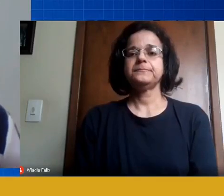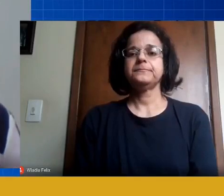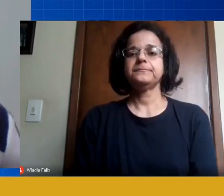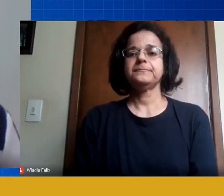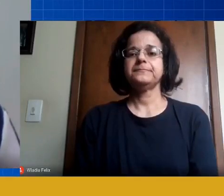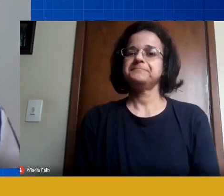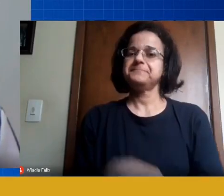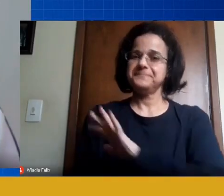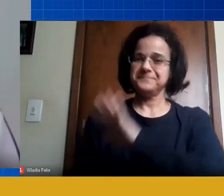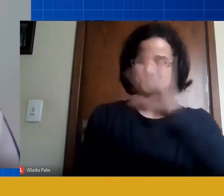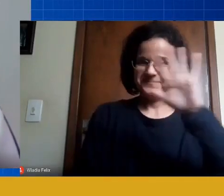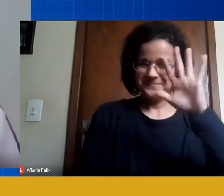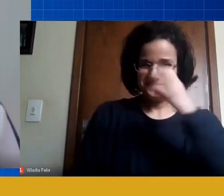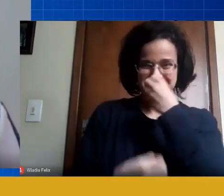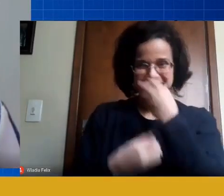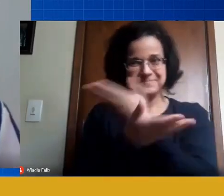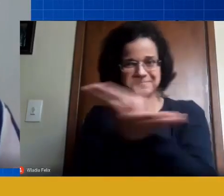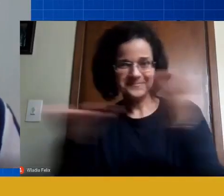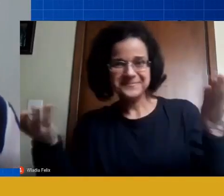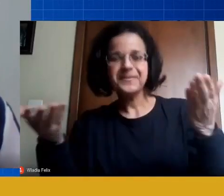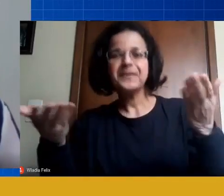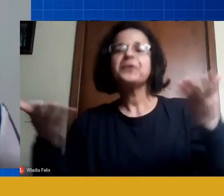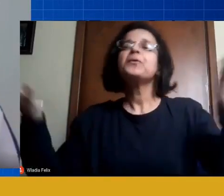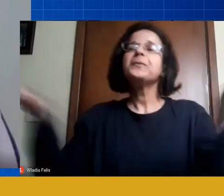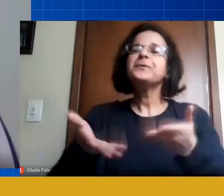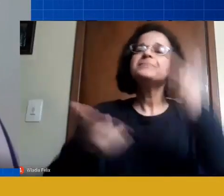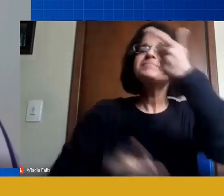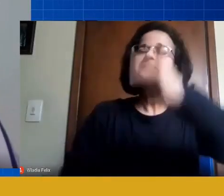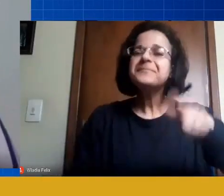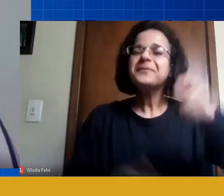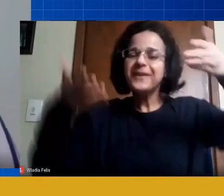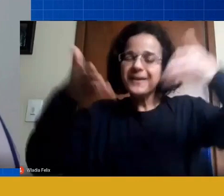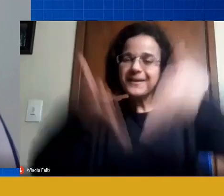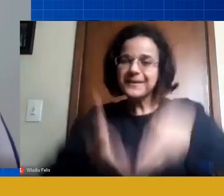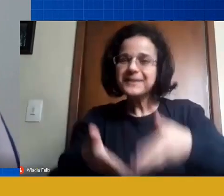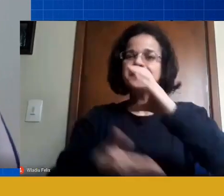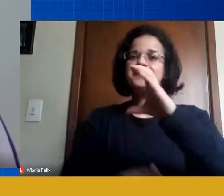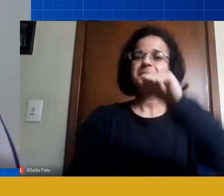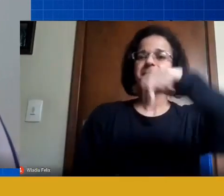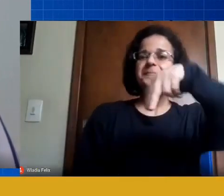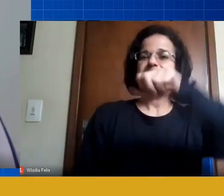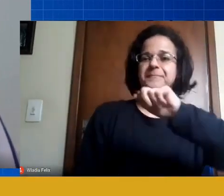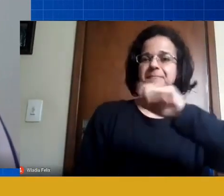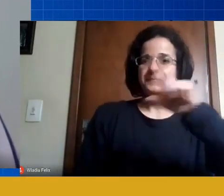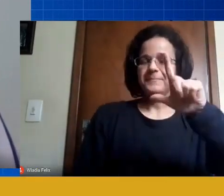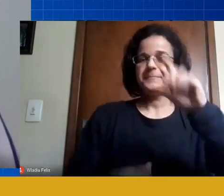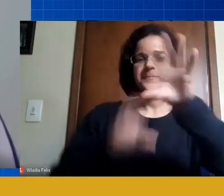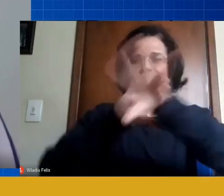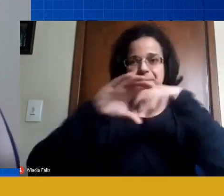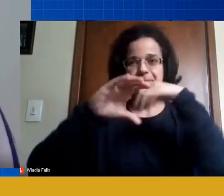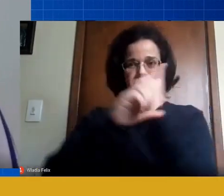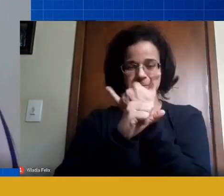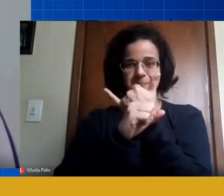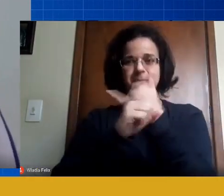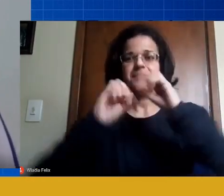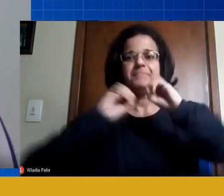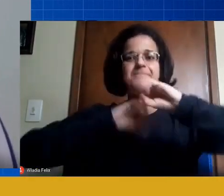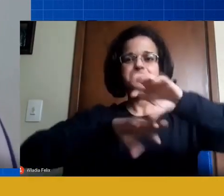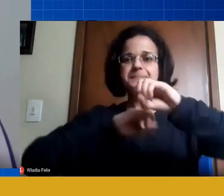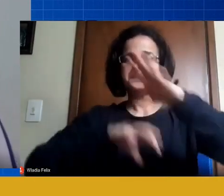Olá a todos e todas, estamos aqui mais uma vez pelo canal do YouTube Educação Araucária para